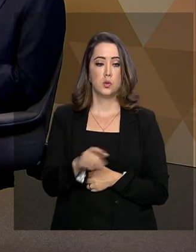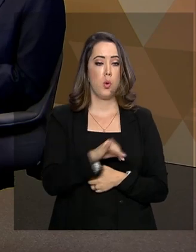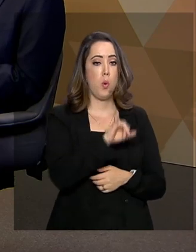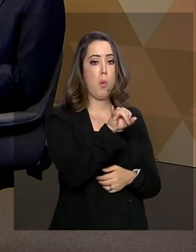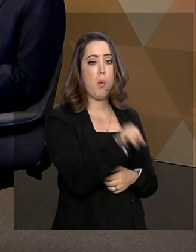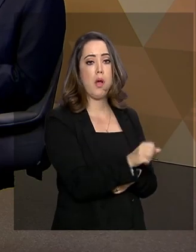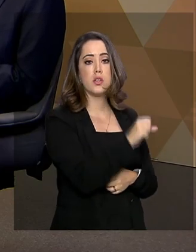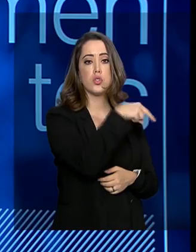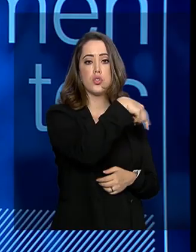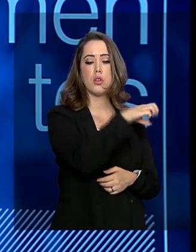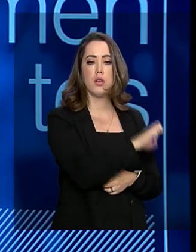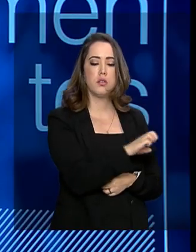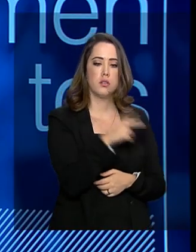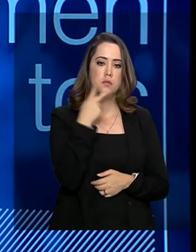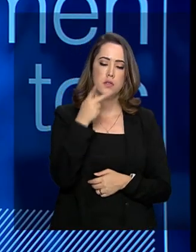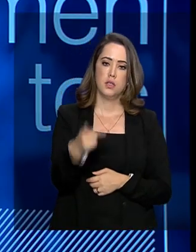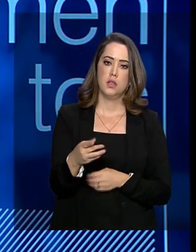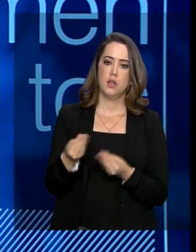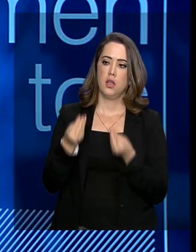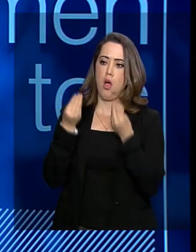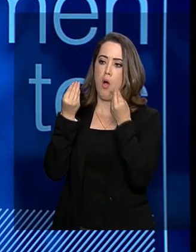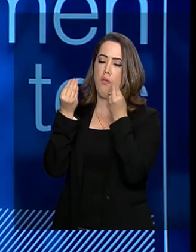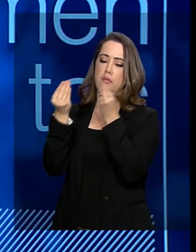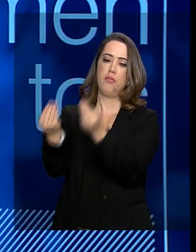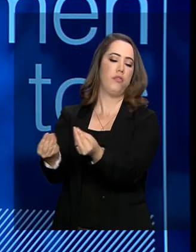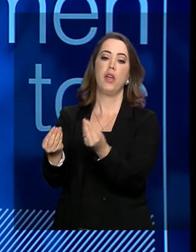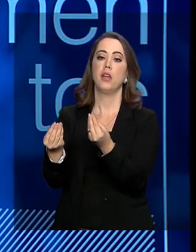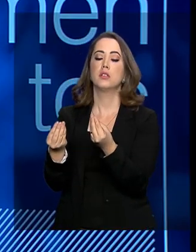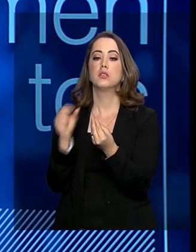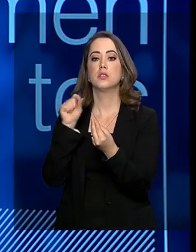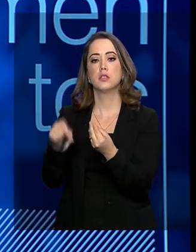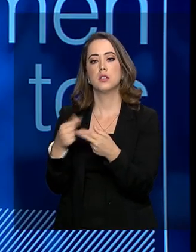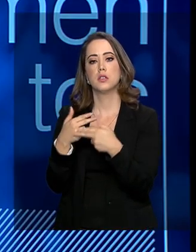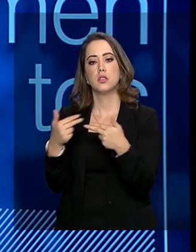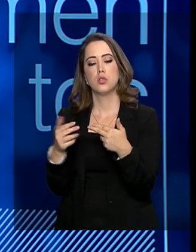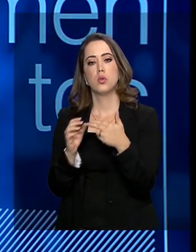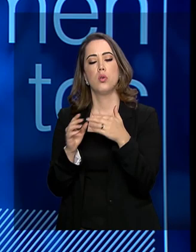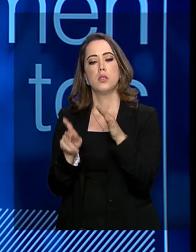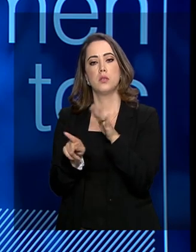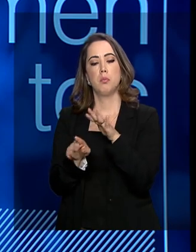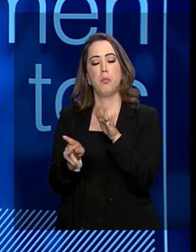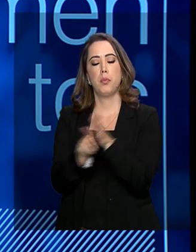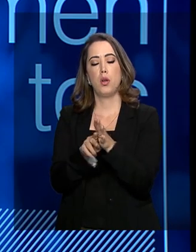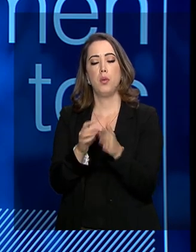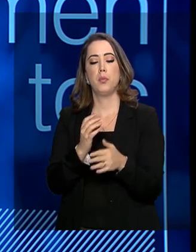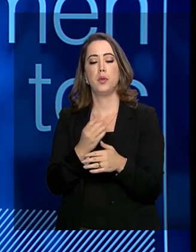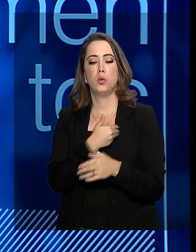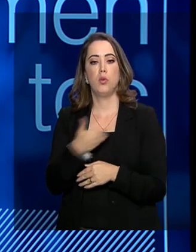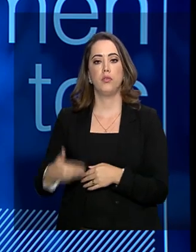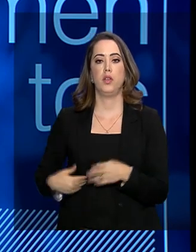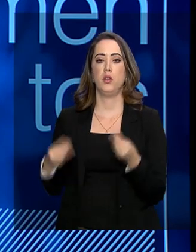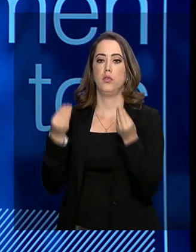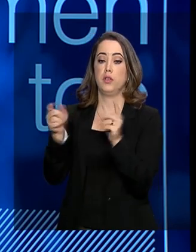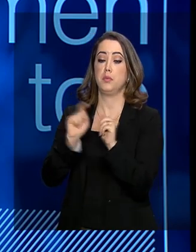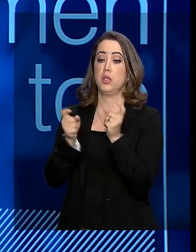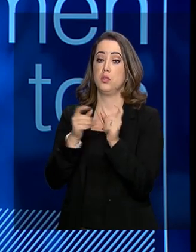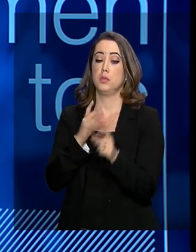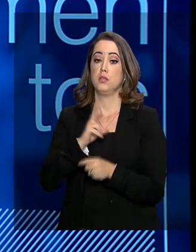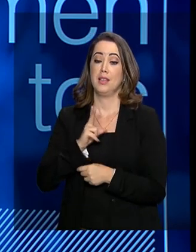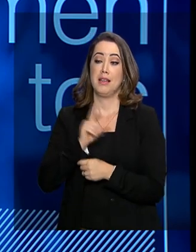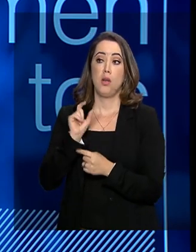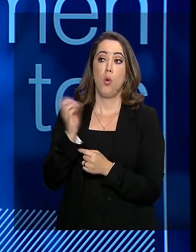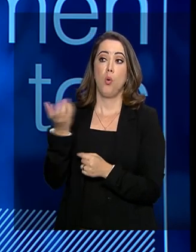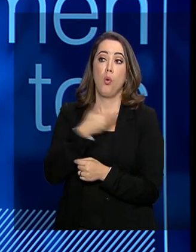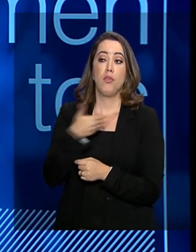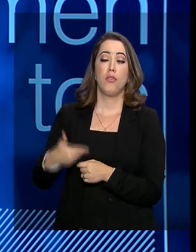que a concessão não é um fim em si mesmo. Quando o Estado parte para a concessão, ele está buscando melhorar a prestação de serviço